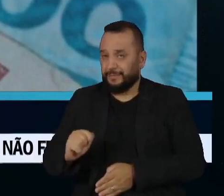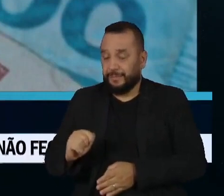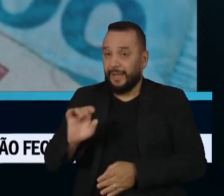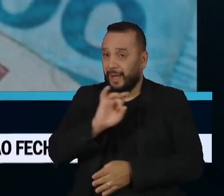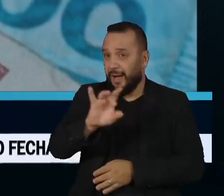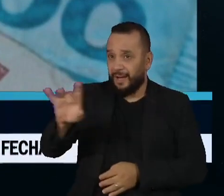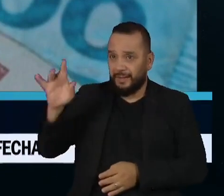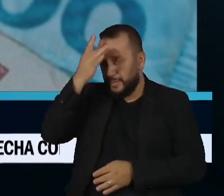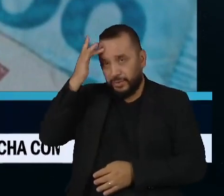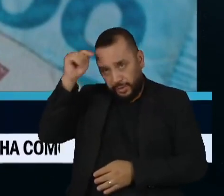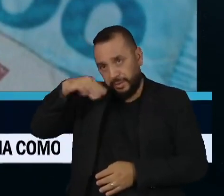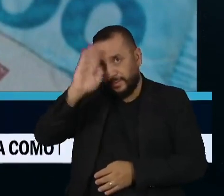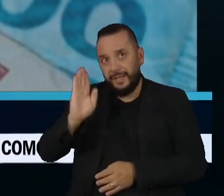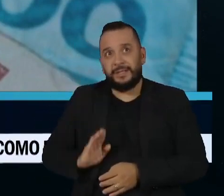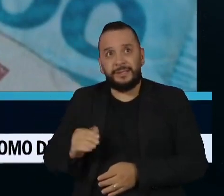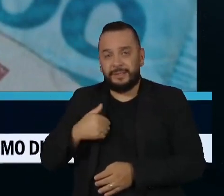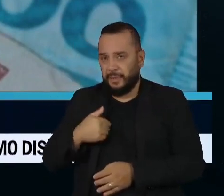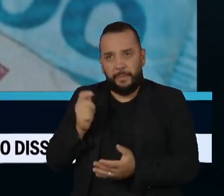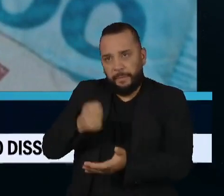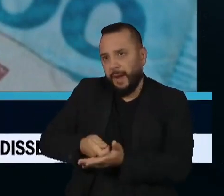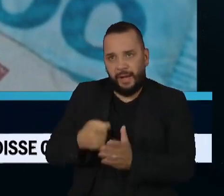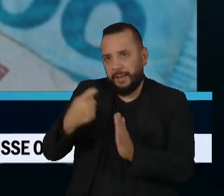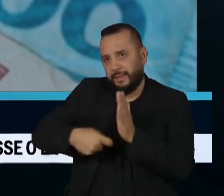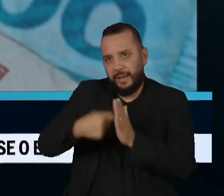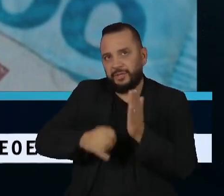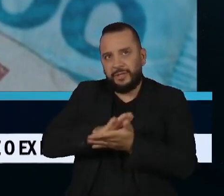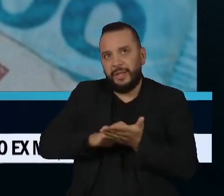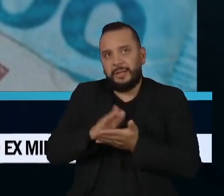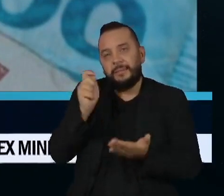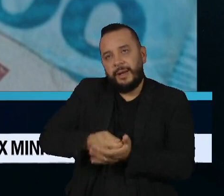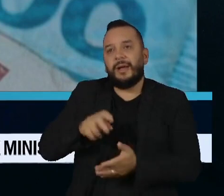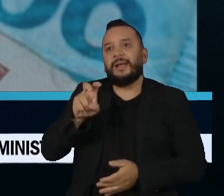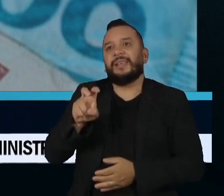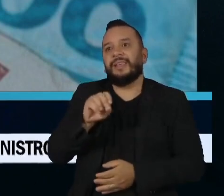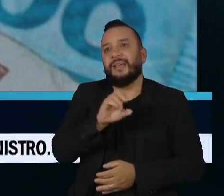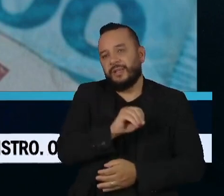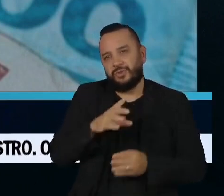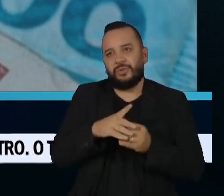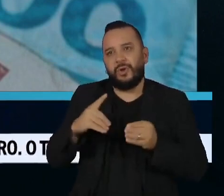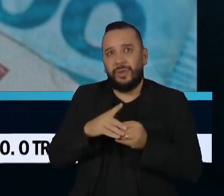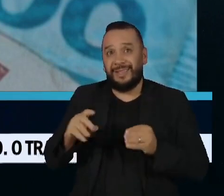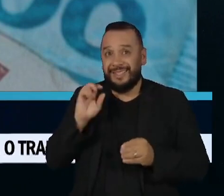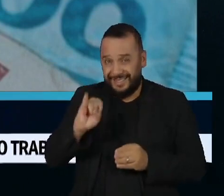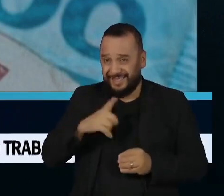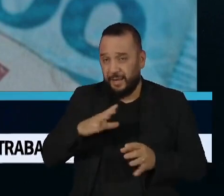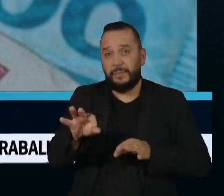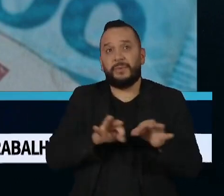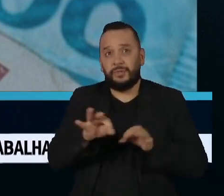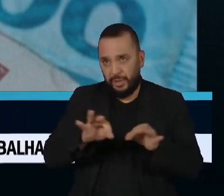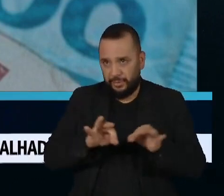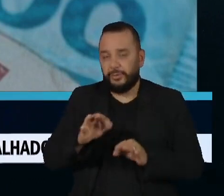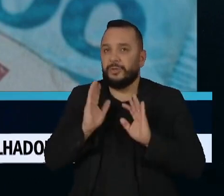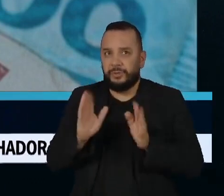turista no Brasil, sem o Tax Free, é de pouco mais de 500 dólares. Se houvesse o programa, os gastos subiriam, em